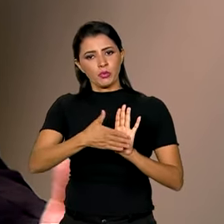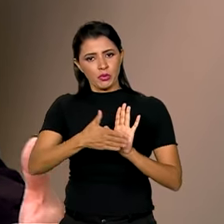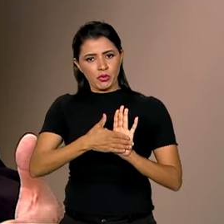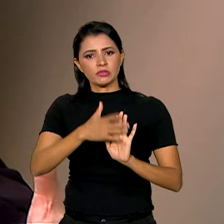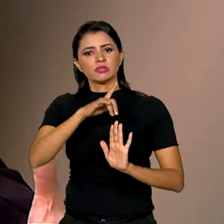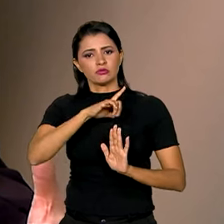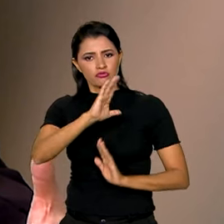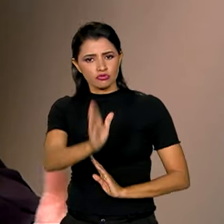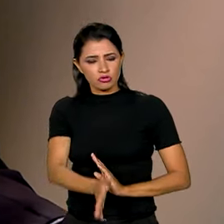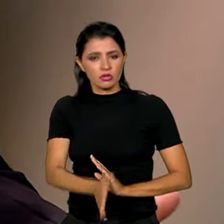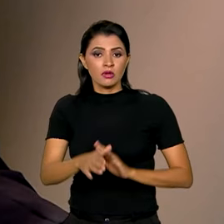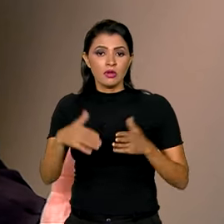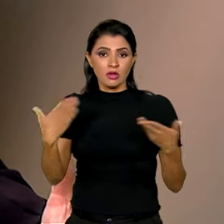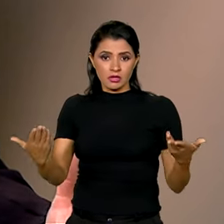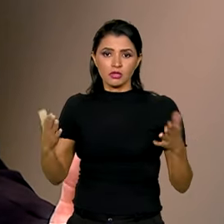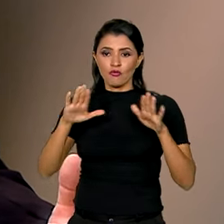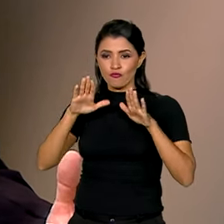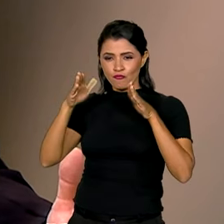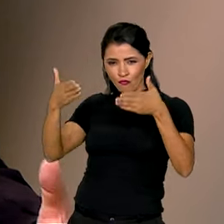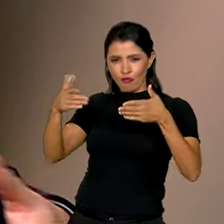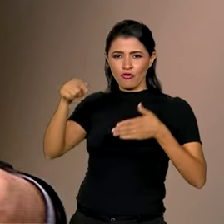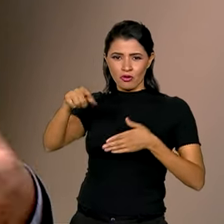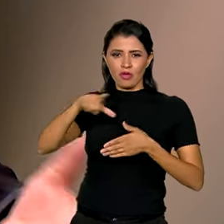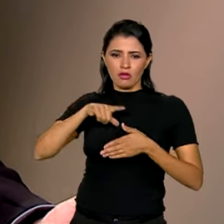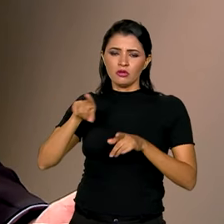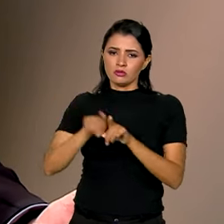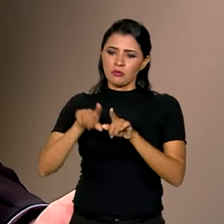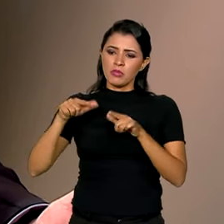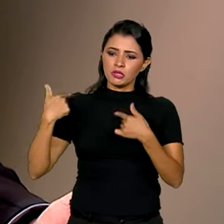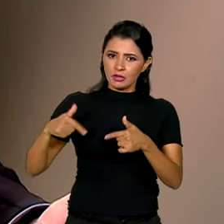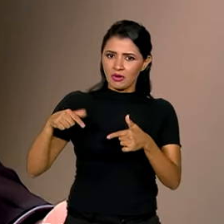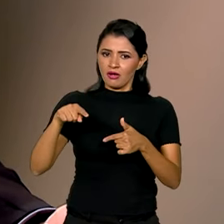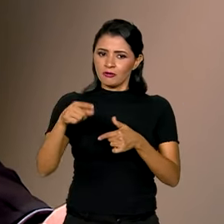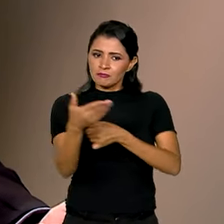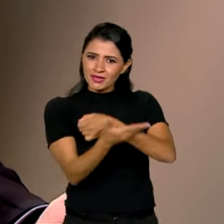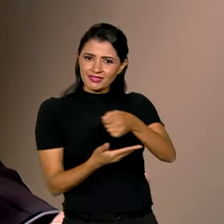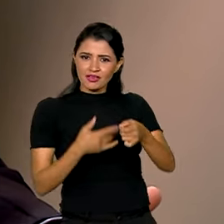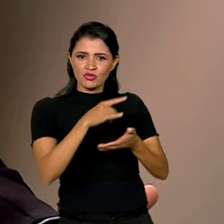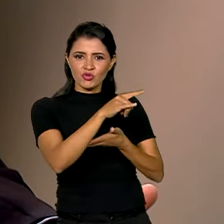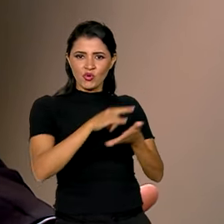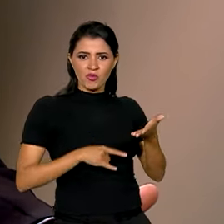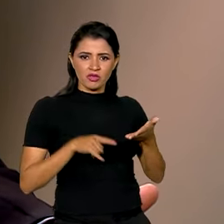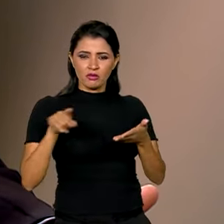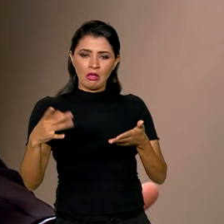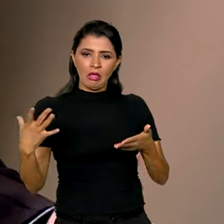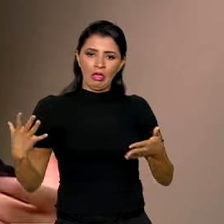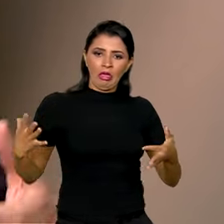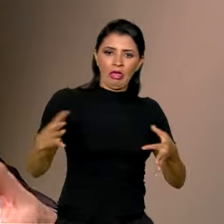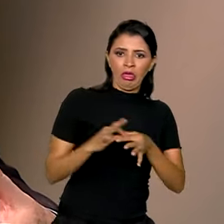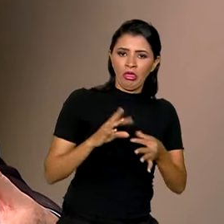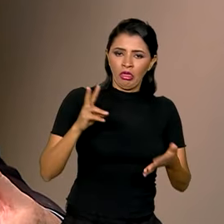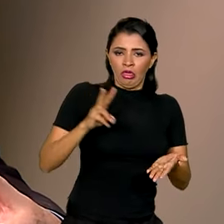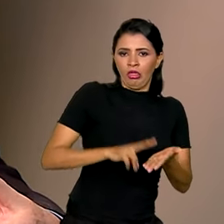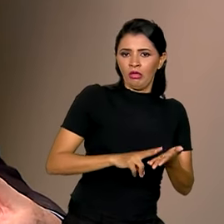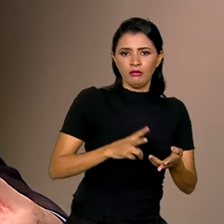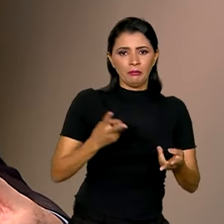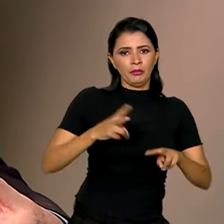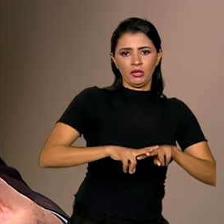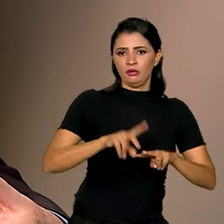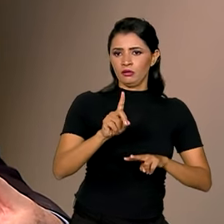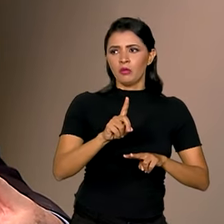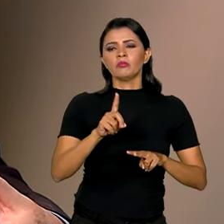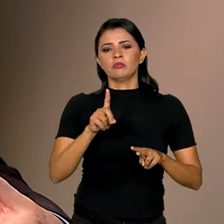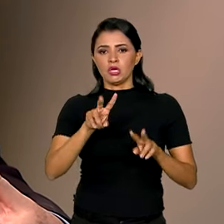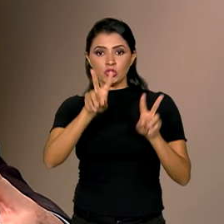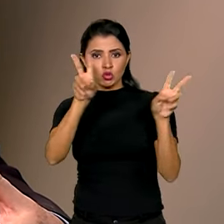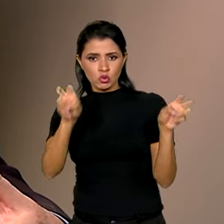então, os fóruns trabalham também sobre esse documento. Eles não estão presos ao documento, mas trabalham sobre esses